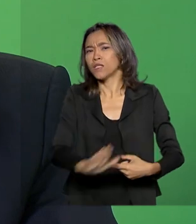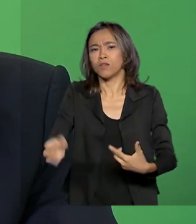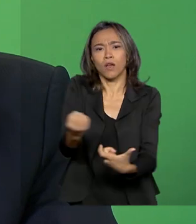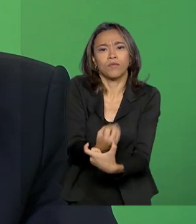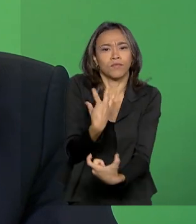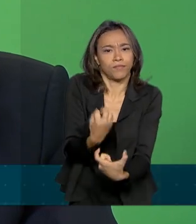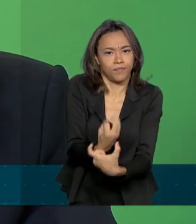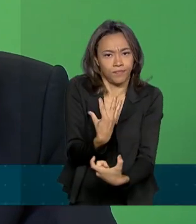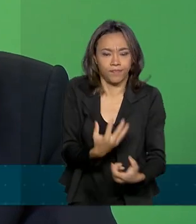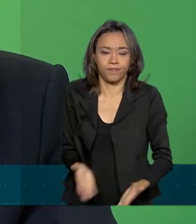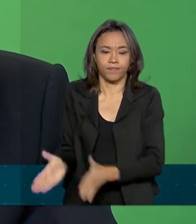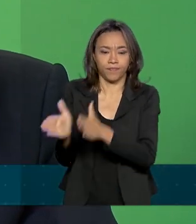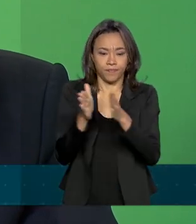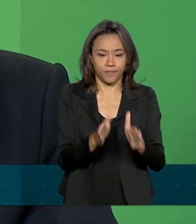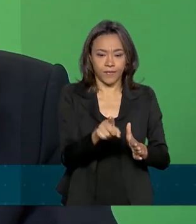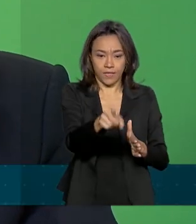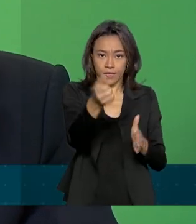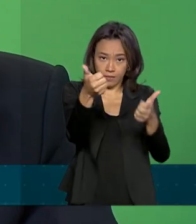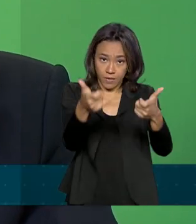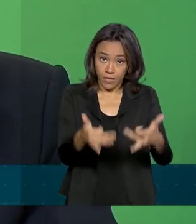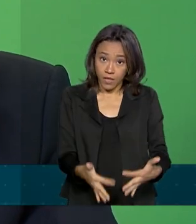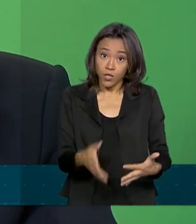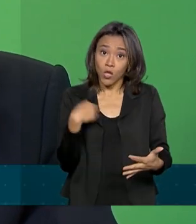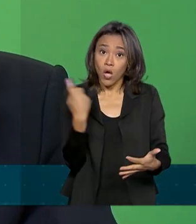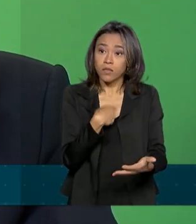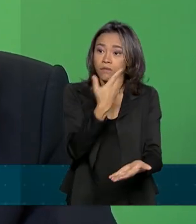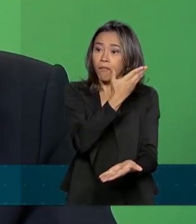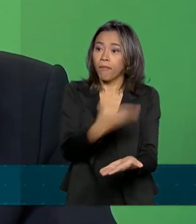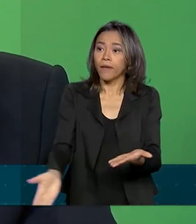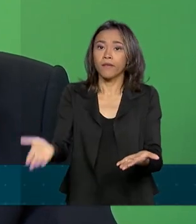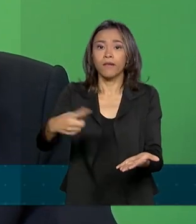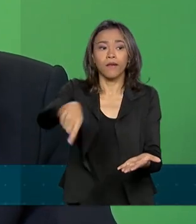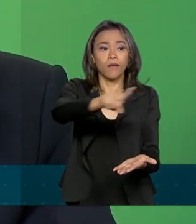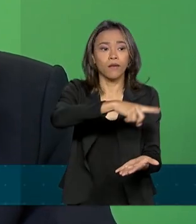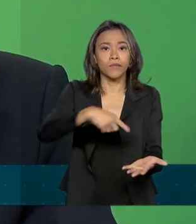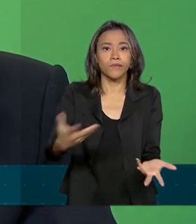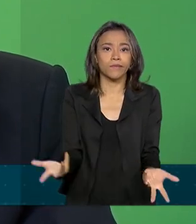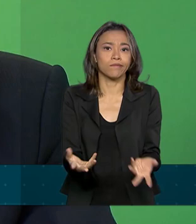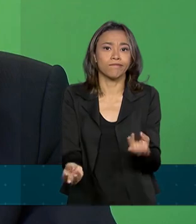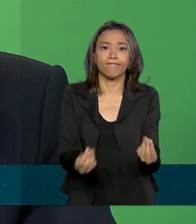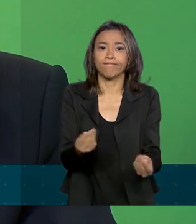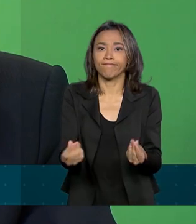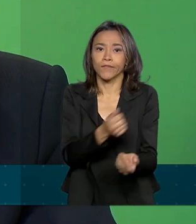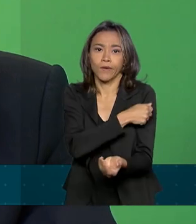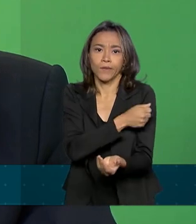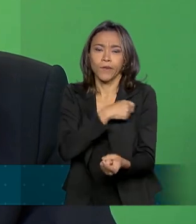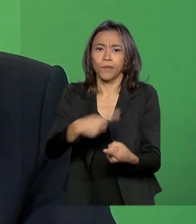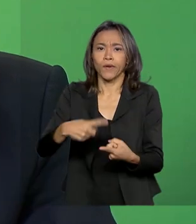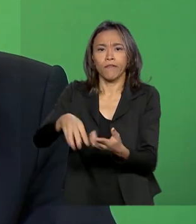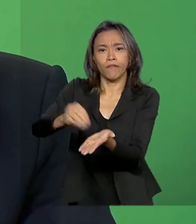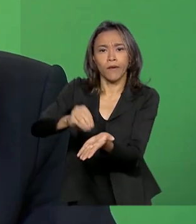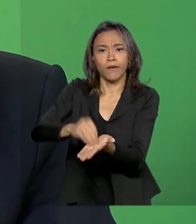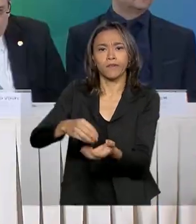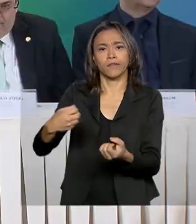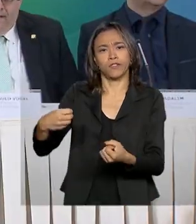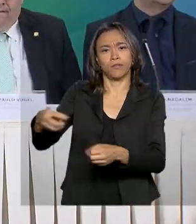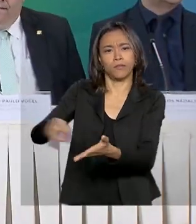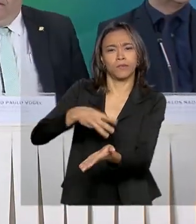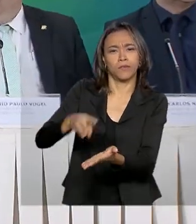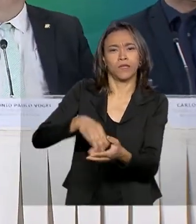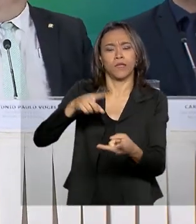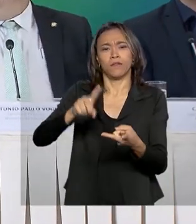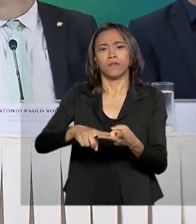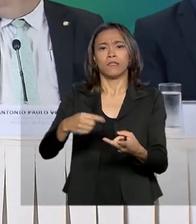perdemos os alunos porque ele não consegue ser alfabetizado no começo, por indisciplina, por falta de técnica. O